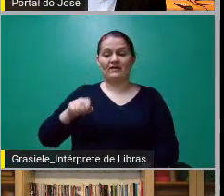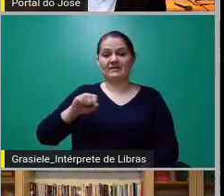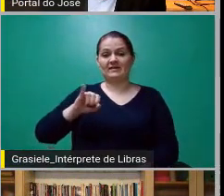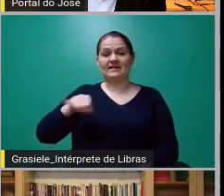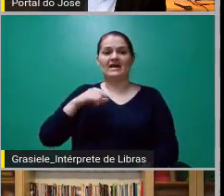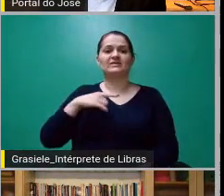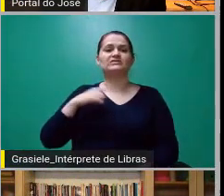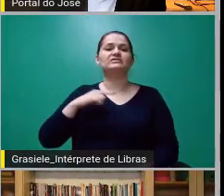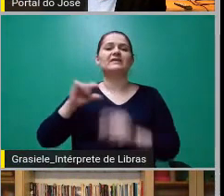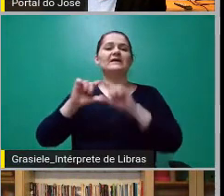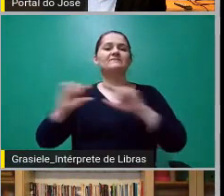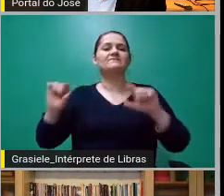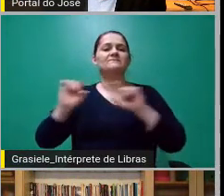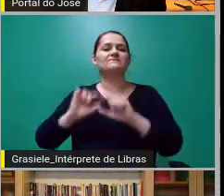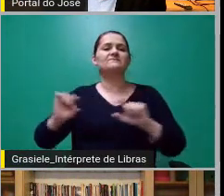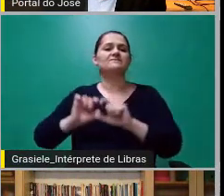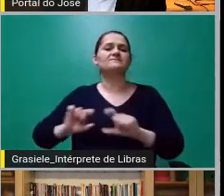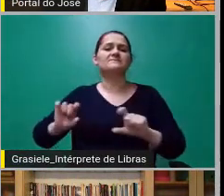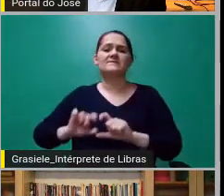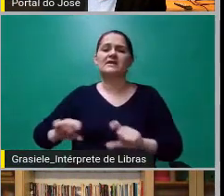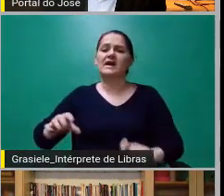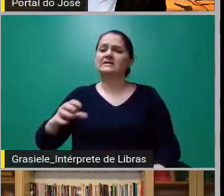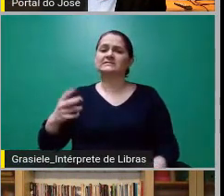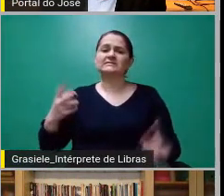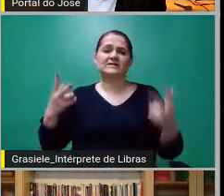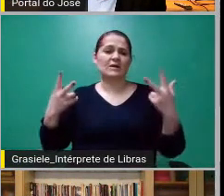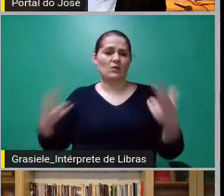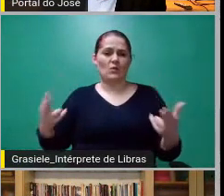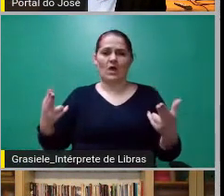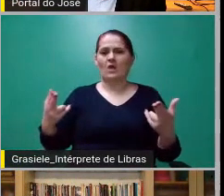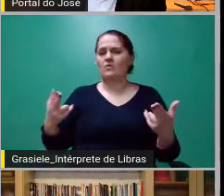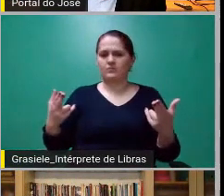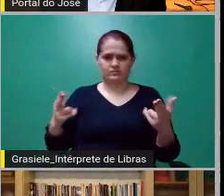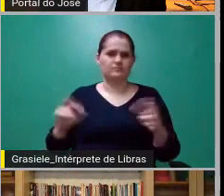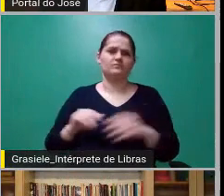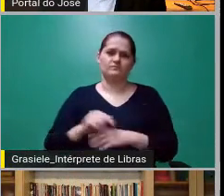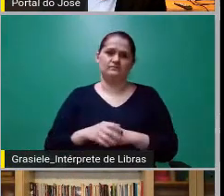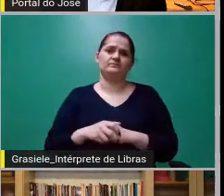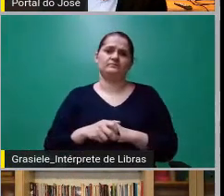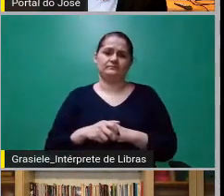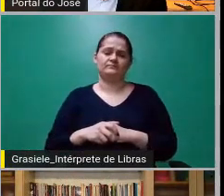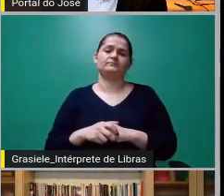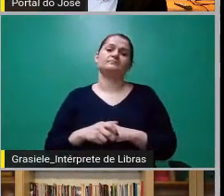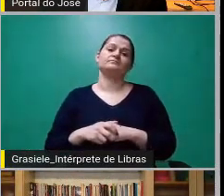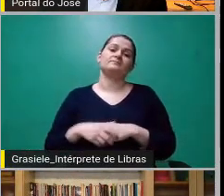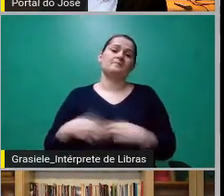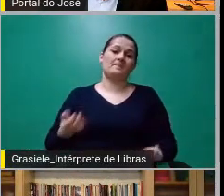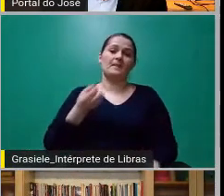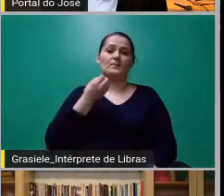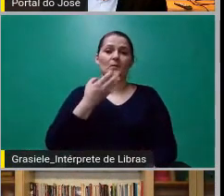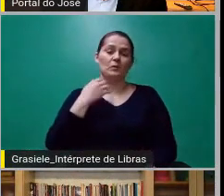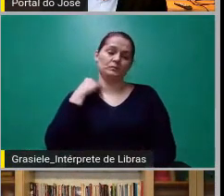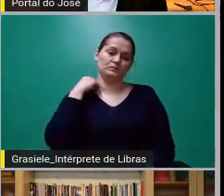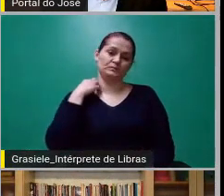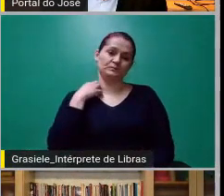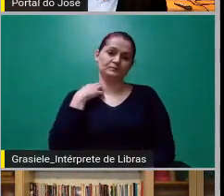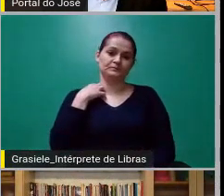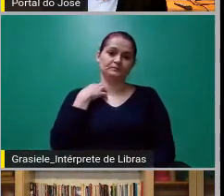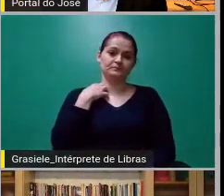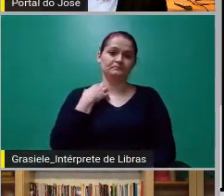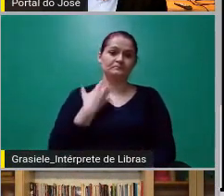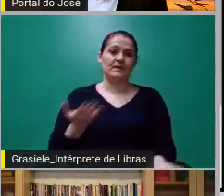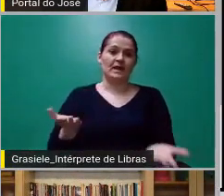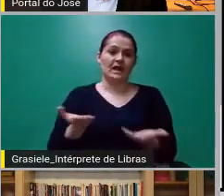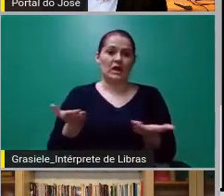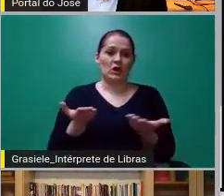frases, impondo as mesmas obrigações aos jornalistas. E, bom, agora vamos passar para o campo